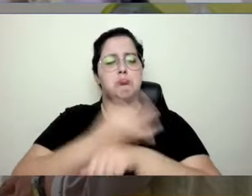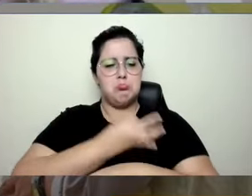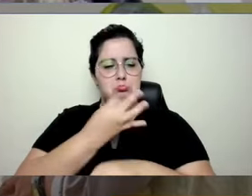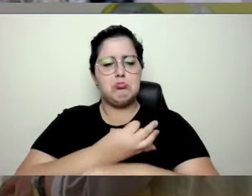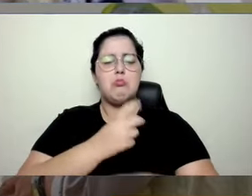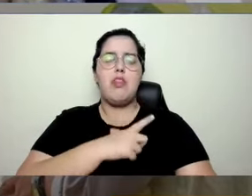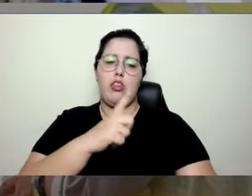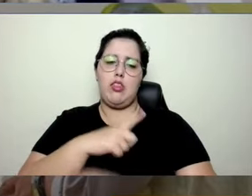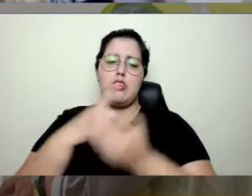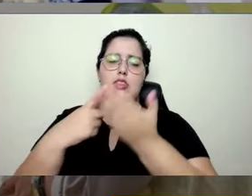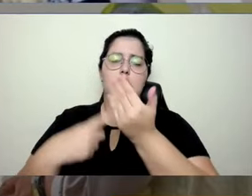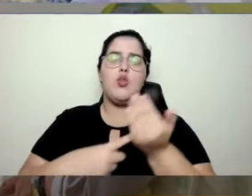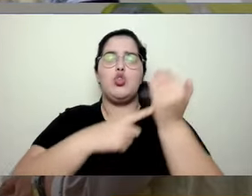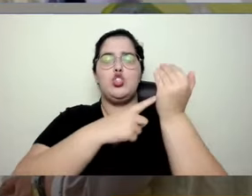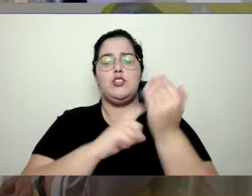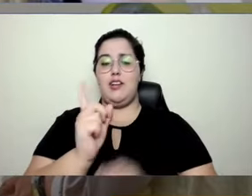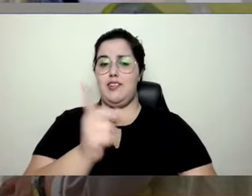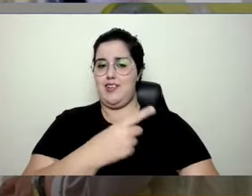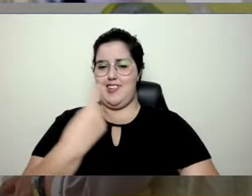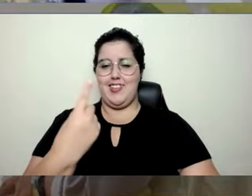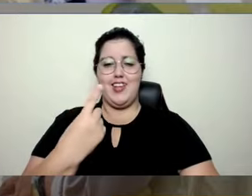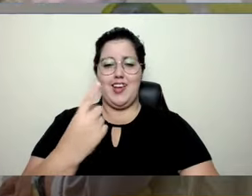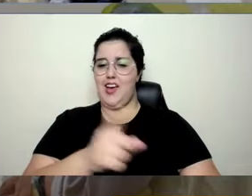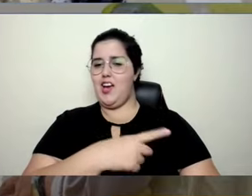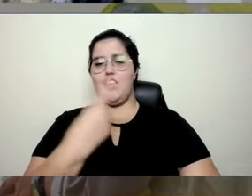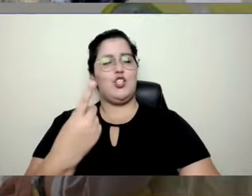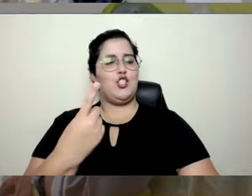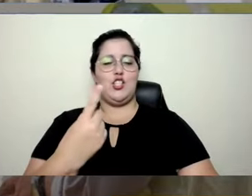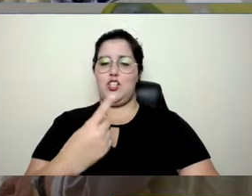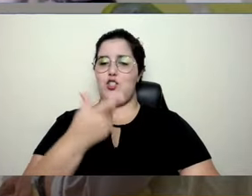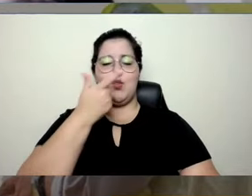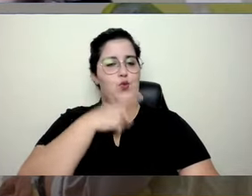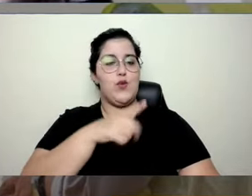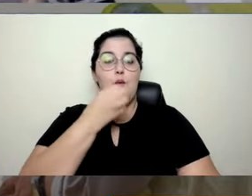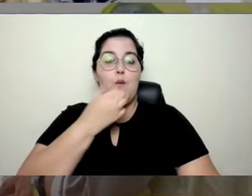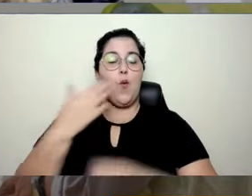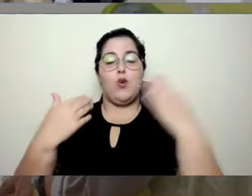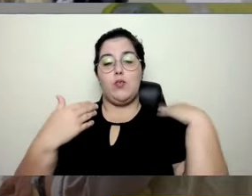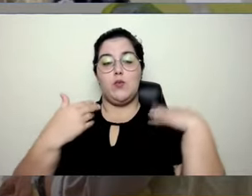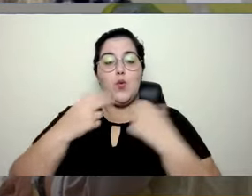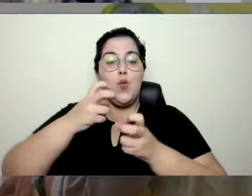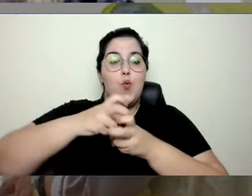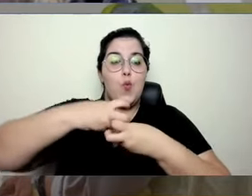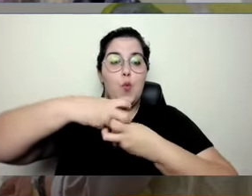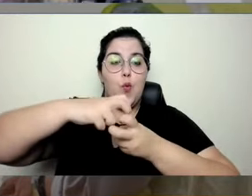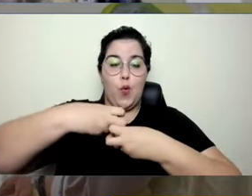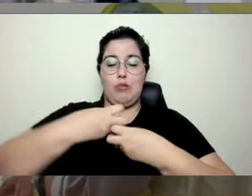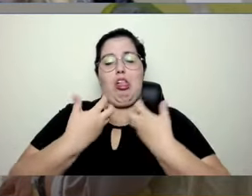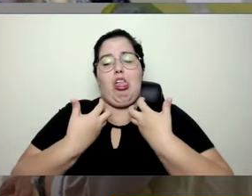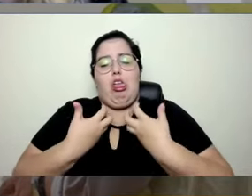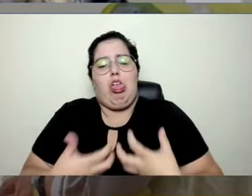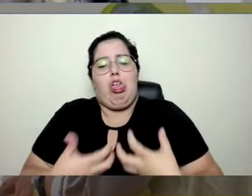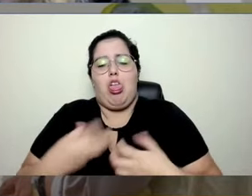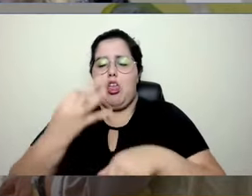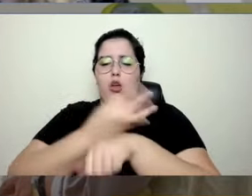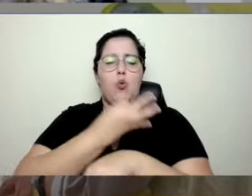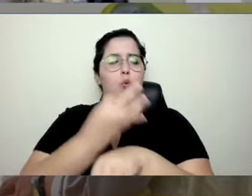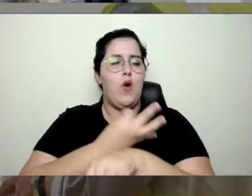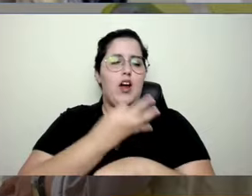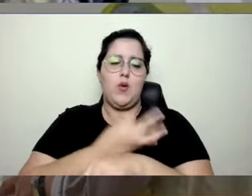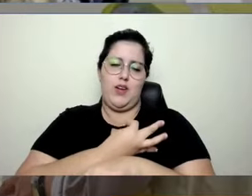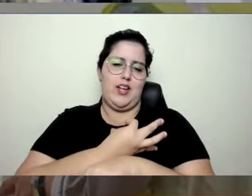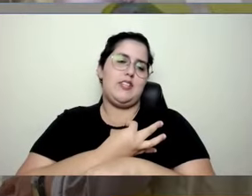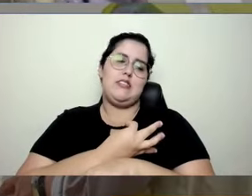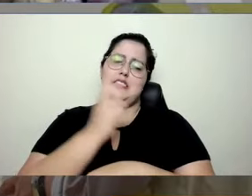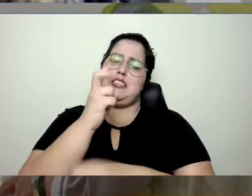Quantos de nós não estamos aqui com a coluna pedindo descanso por cinco anos,